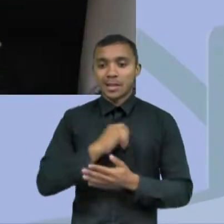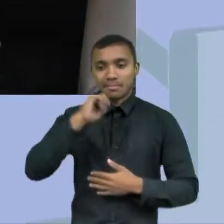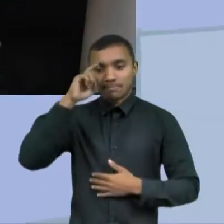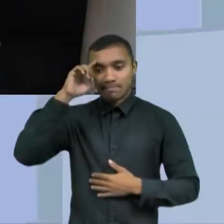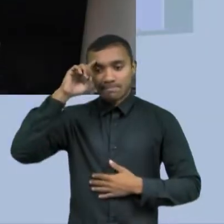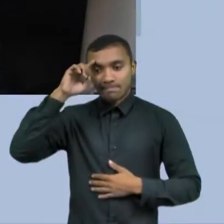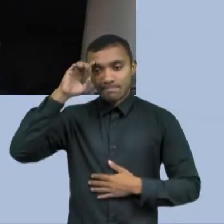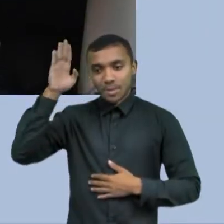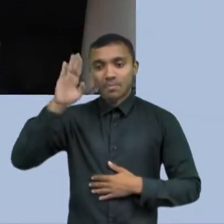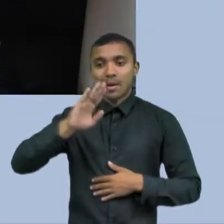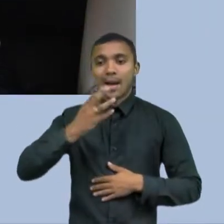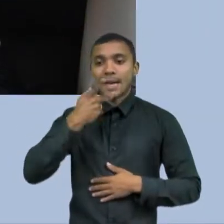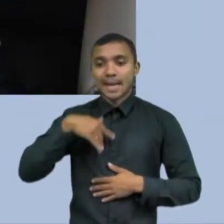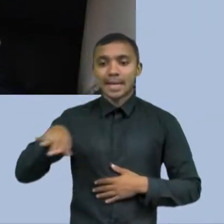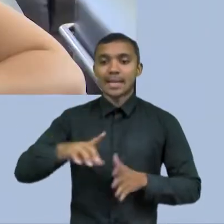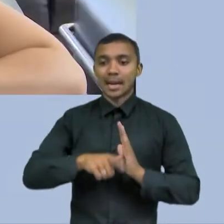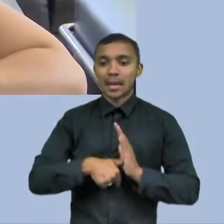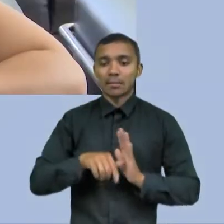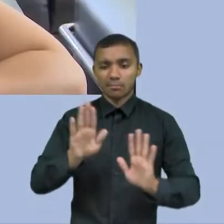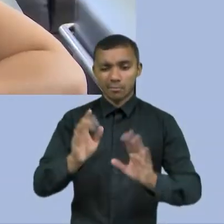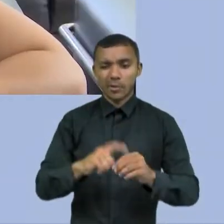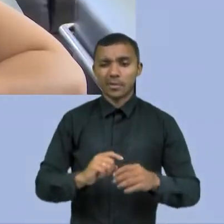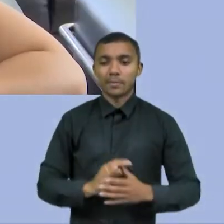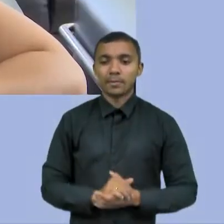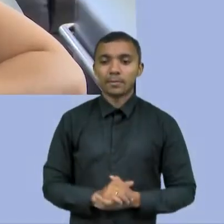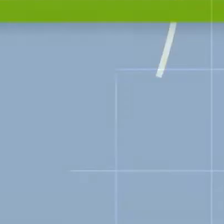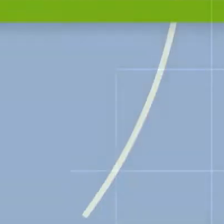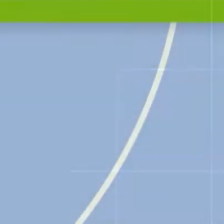crianças. O nosso jornal volta já.